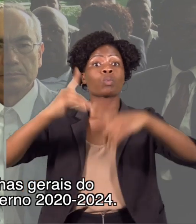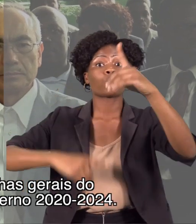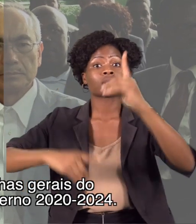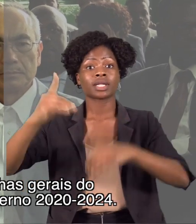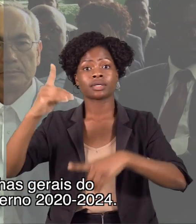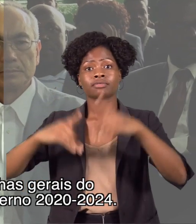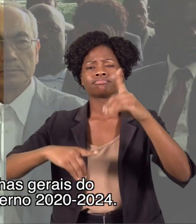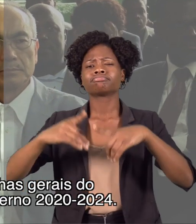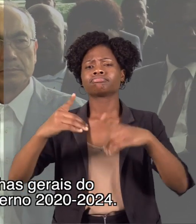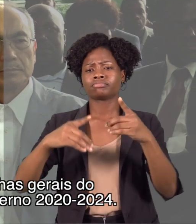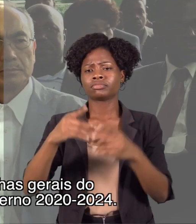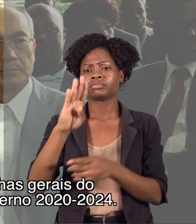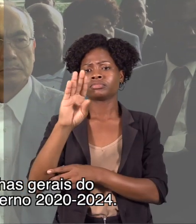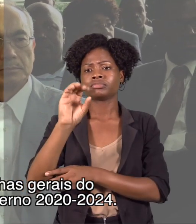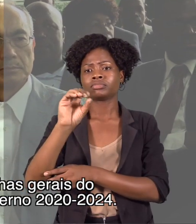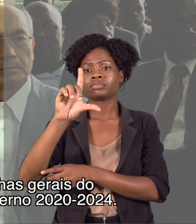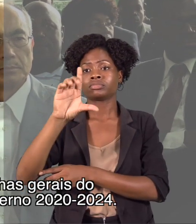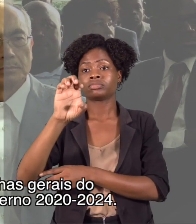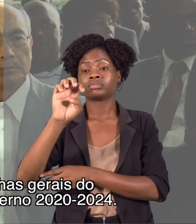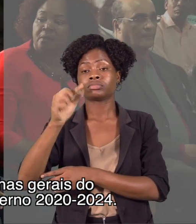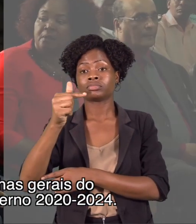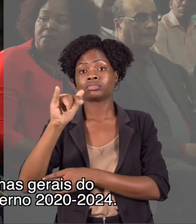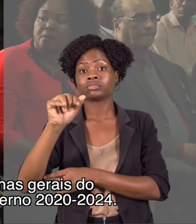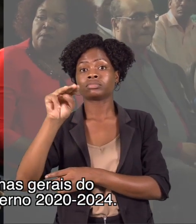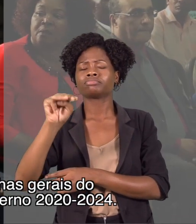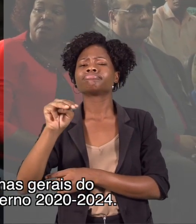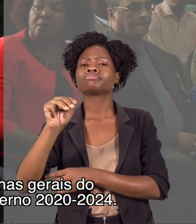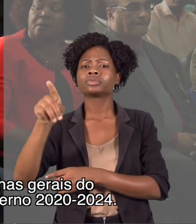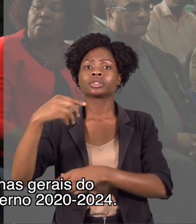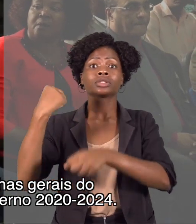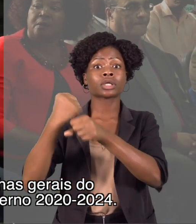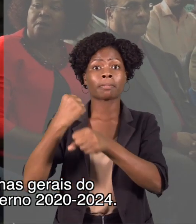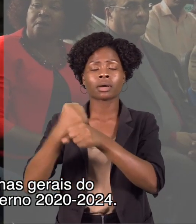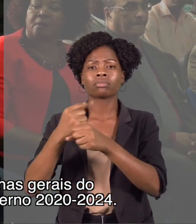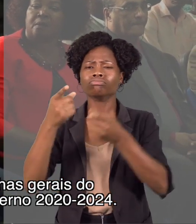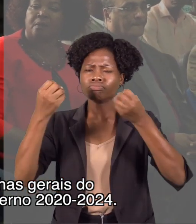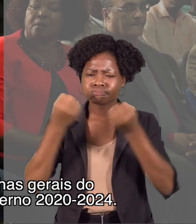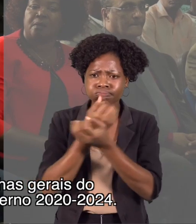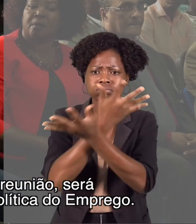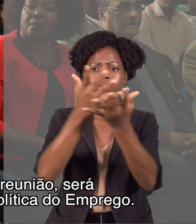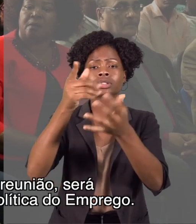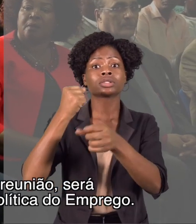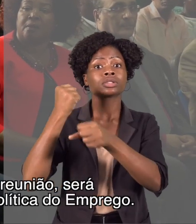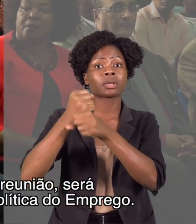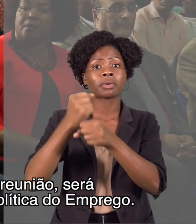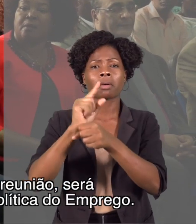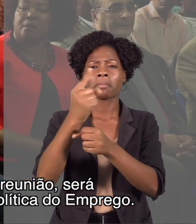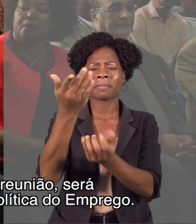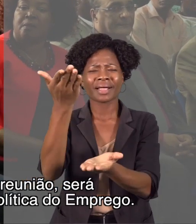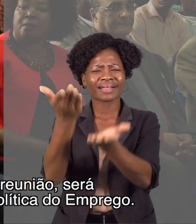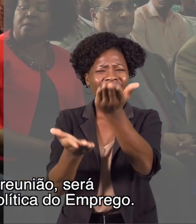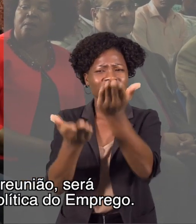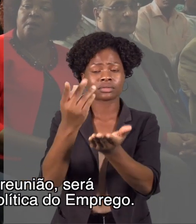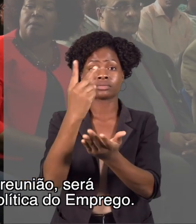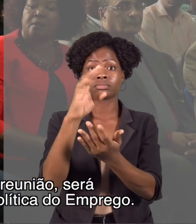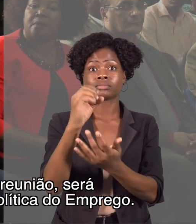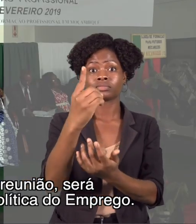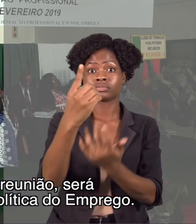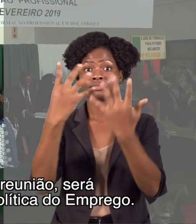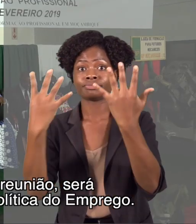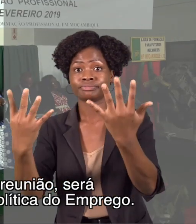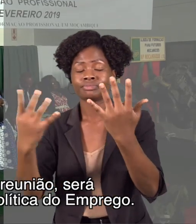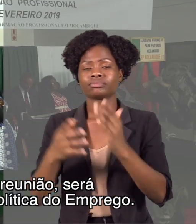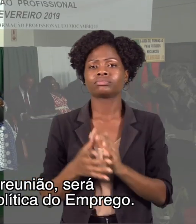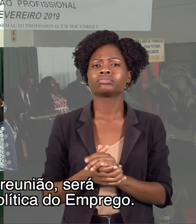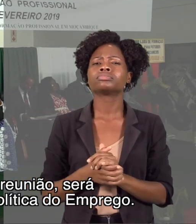as linhas gerais do Programa Quinquenal do Governo 2020-2024. Paralelamente, na mesma reunião,